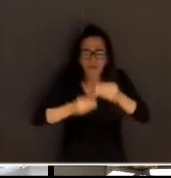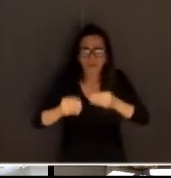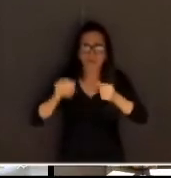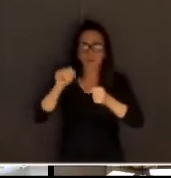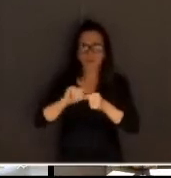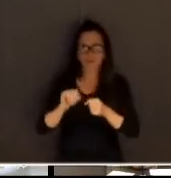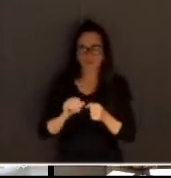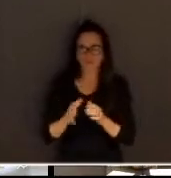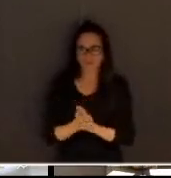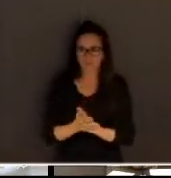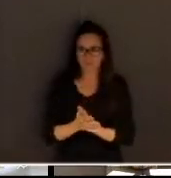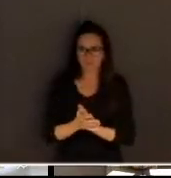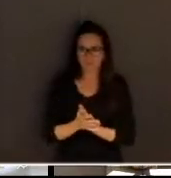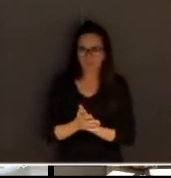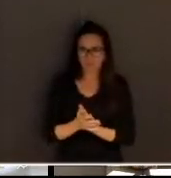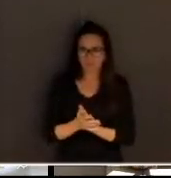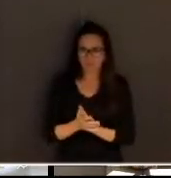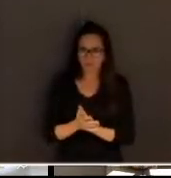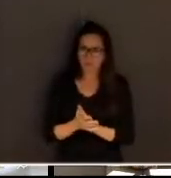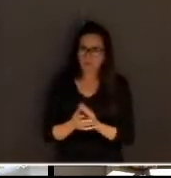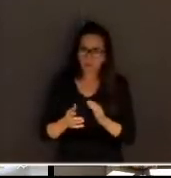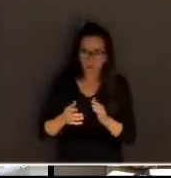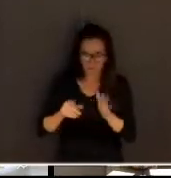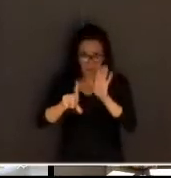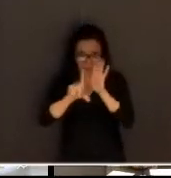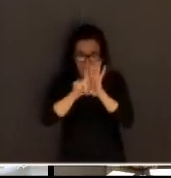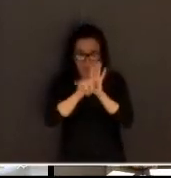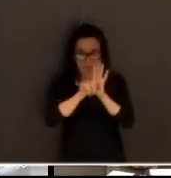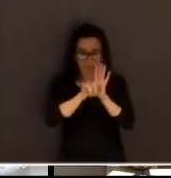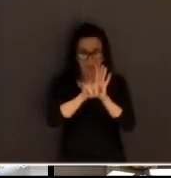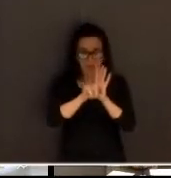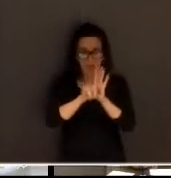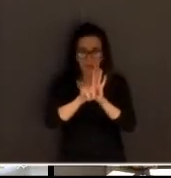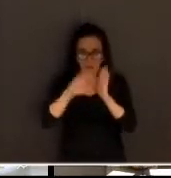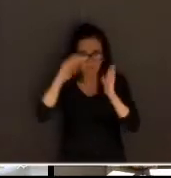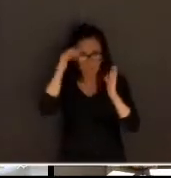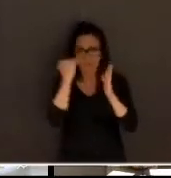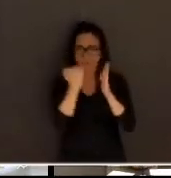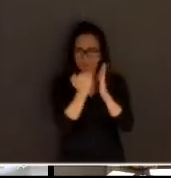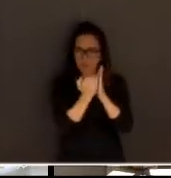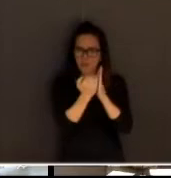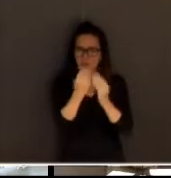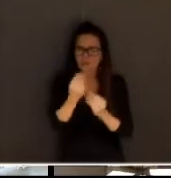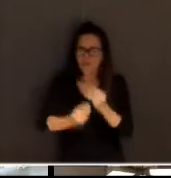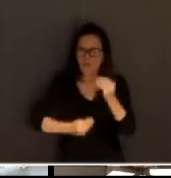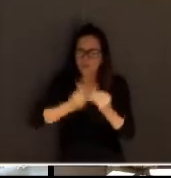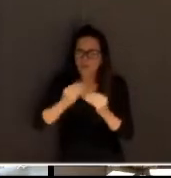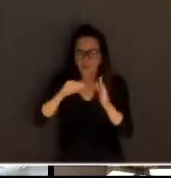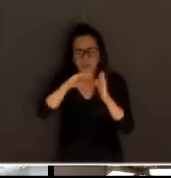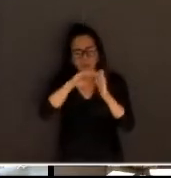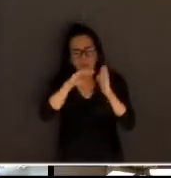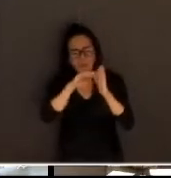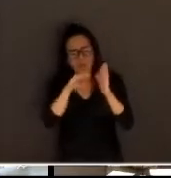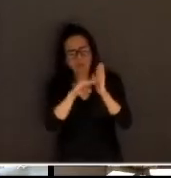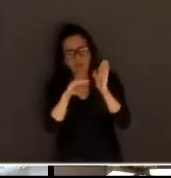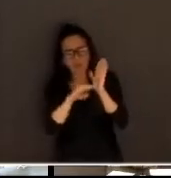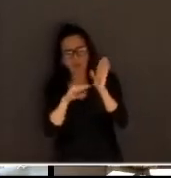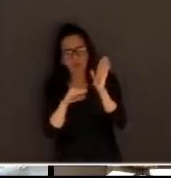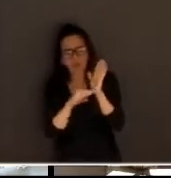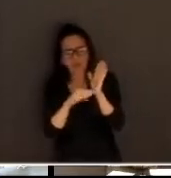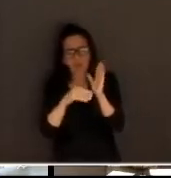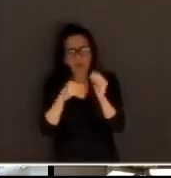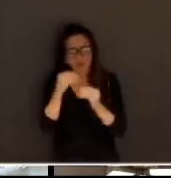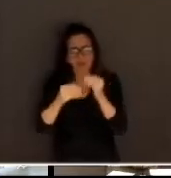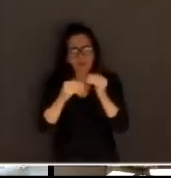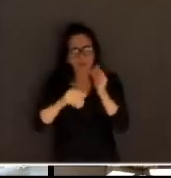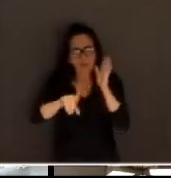pior. Essa solução vai ter que seguir a lei. Porque dentro da nossa escala aí, como é que a vai fazer uma resolução que viole